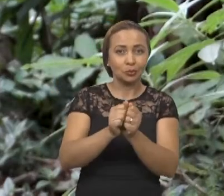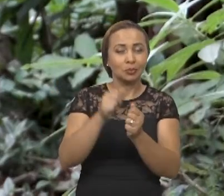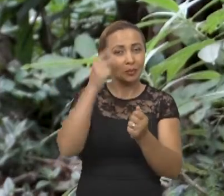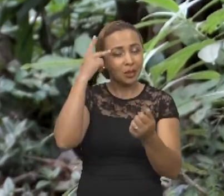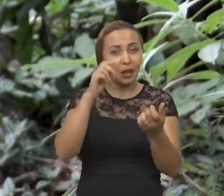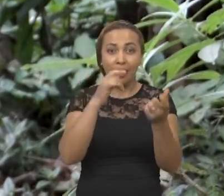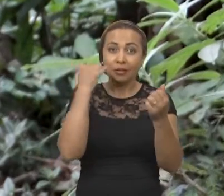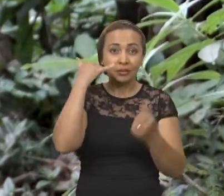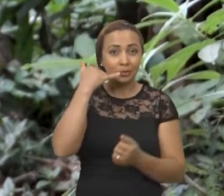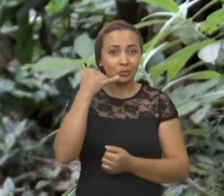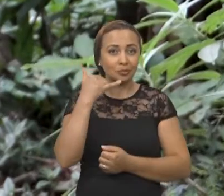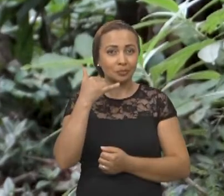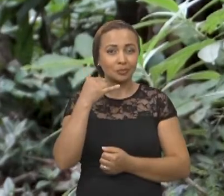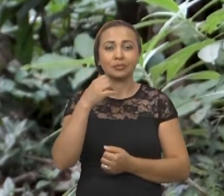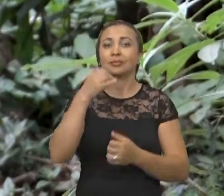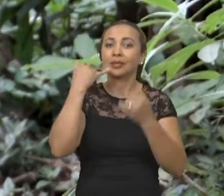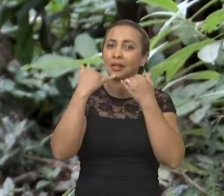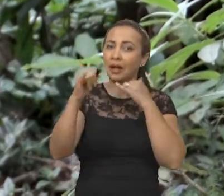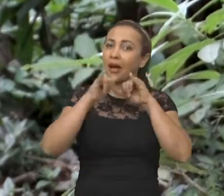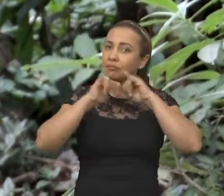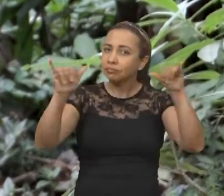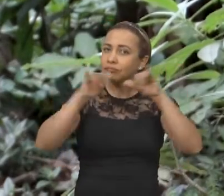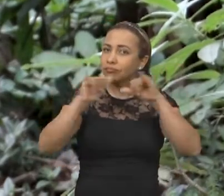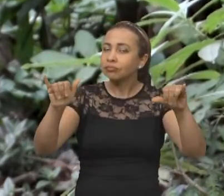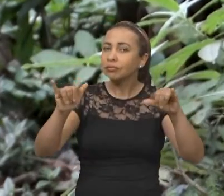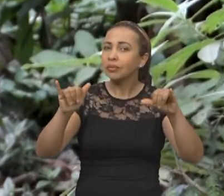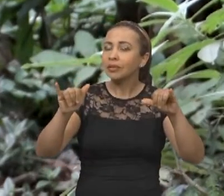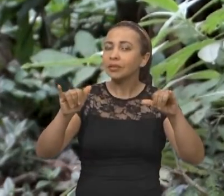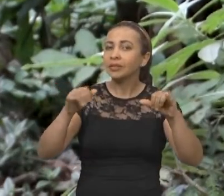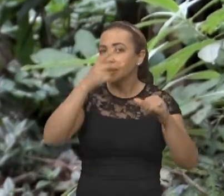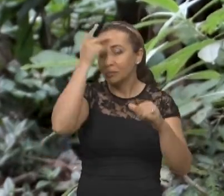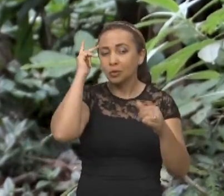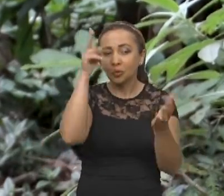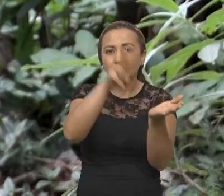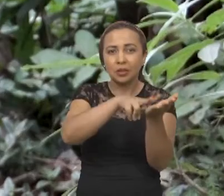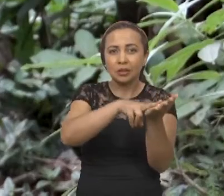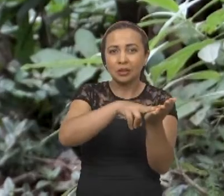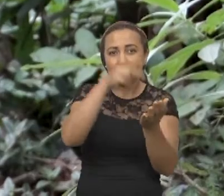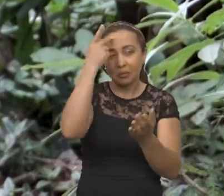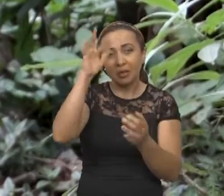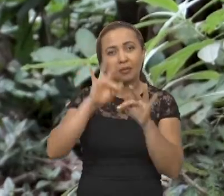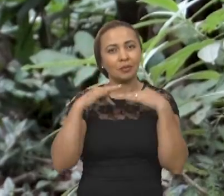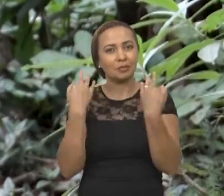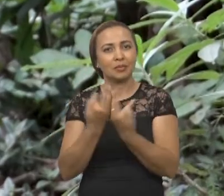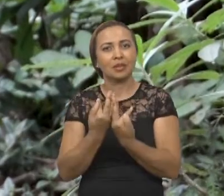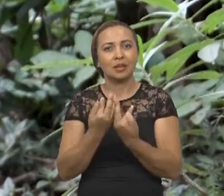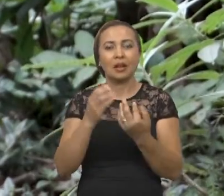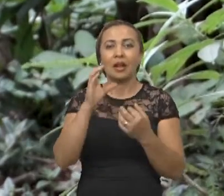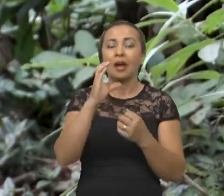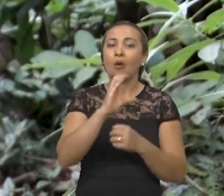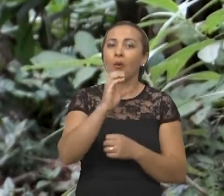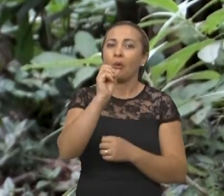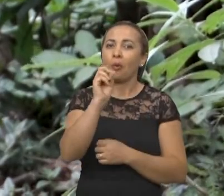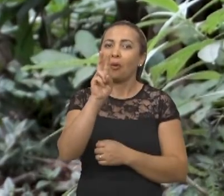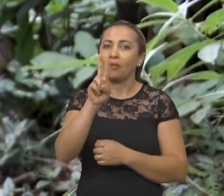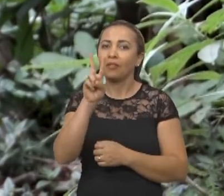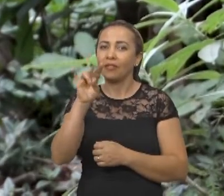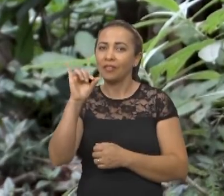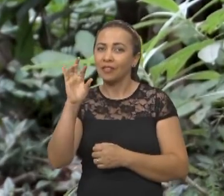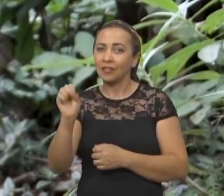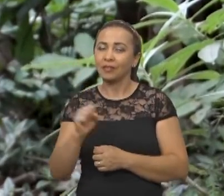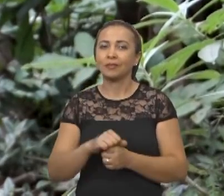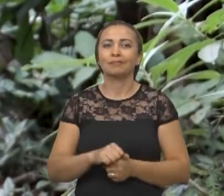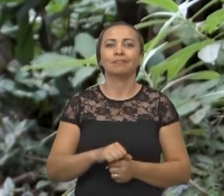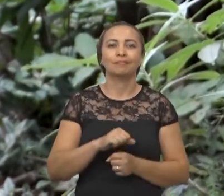a criar um aplicativo de celular. O objetivo é fornecer informações dos pacientes internados para os seus familiares.